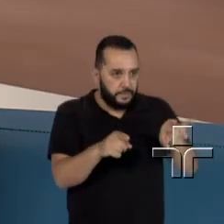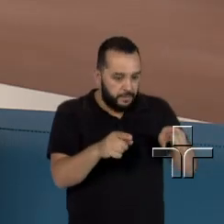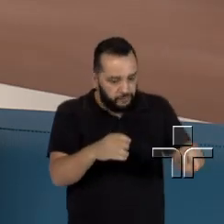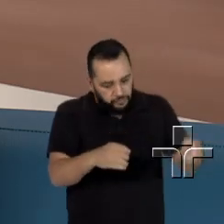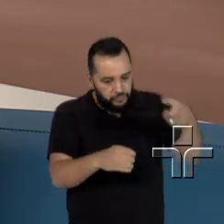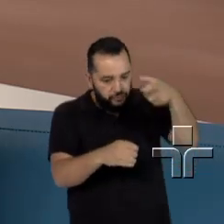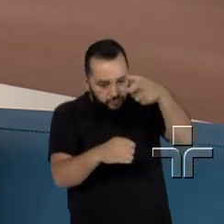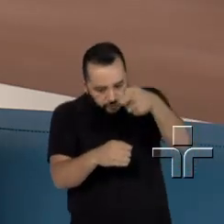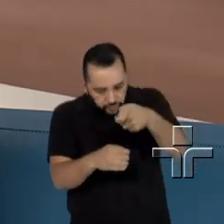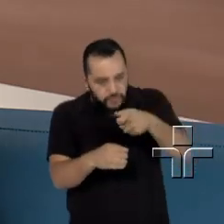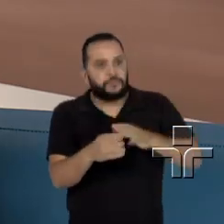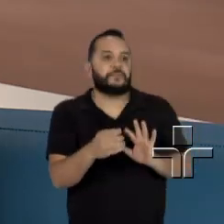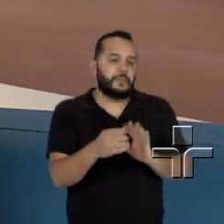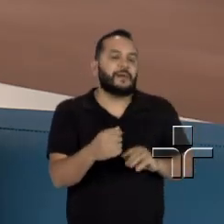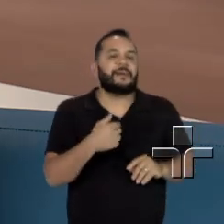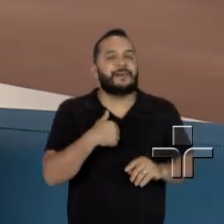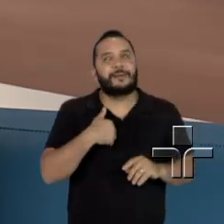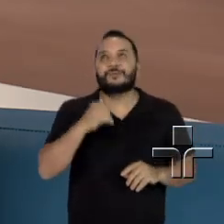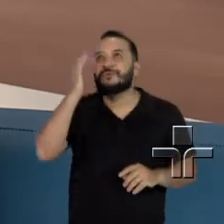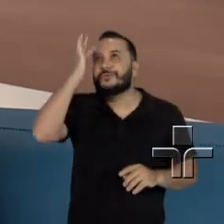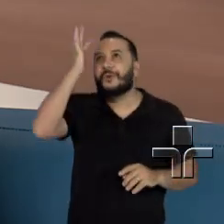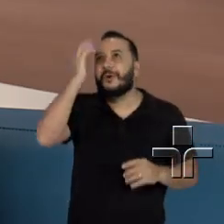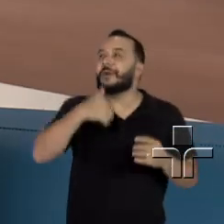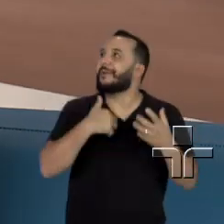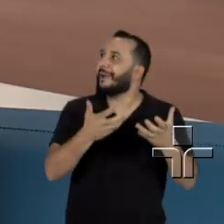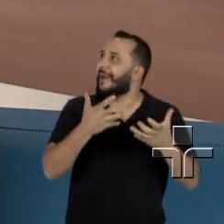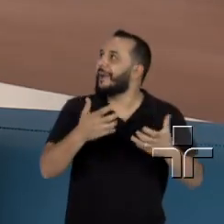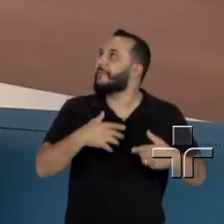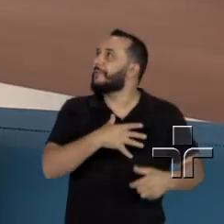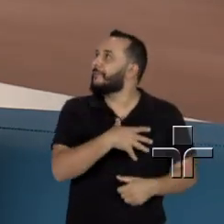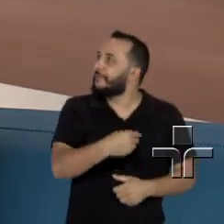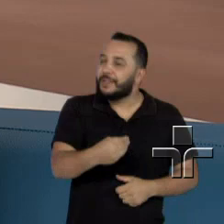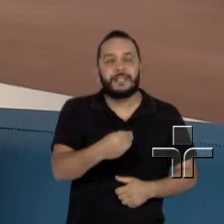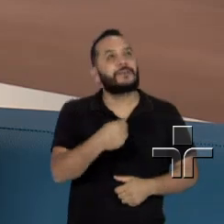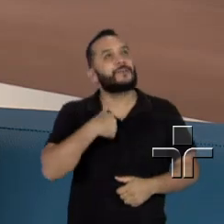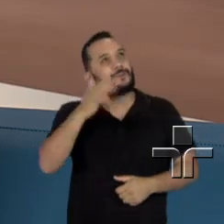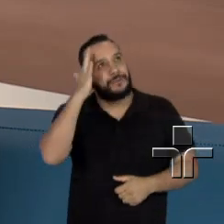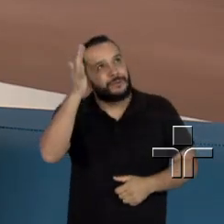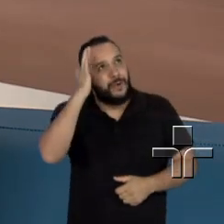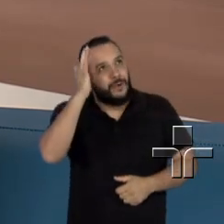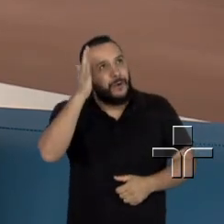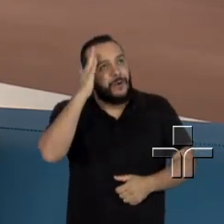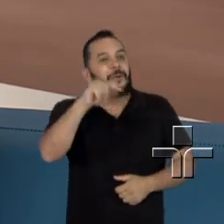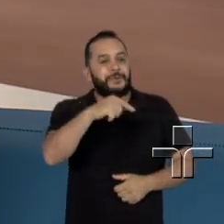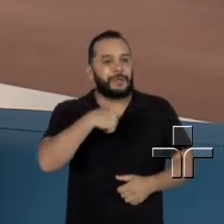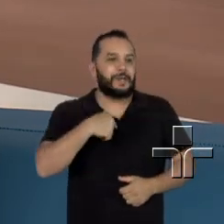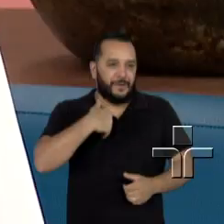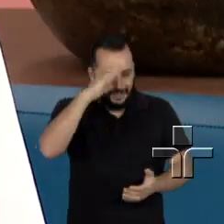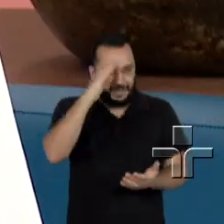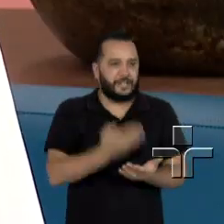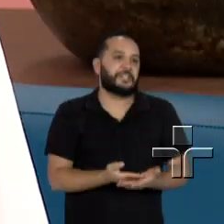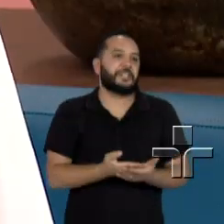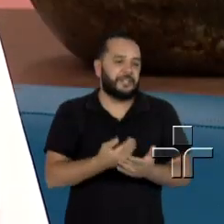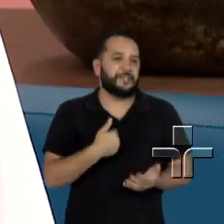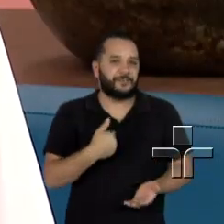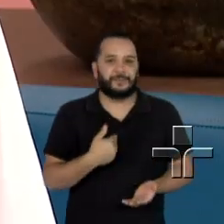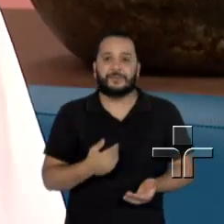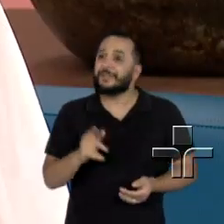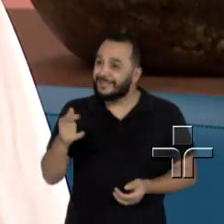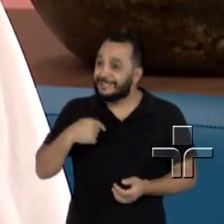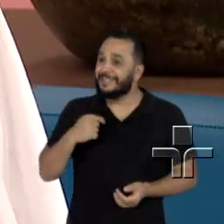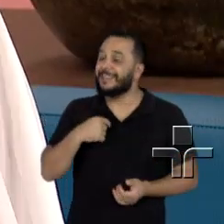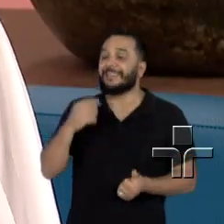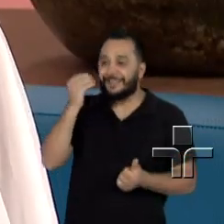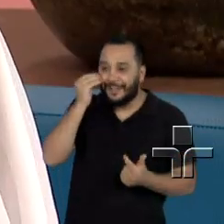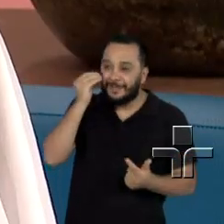meus filhos no sonho, eu tinha premonições, eu tinha, assim, certeza que eu ia ter essas crianças. E que bom que você persistiu, né?